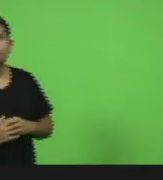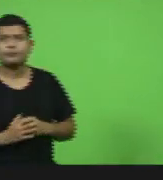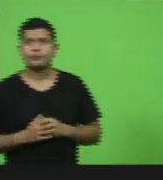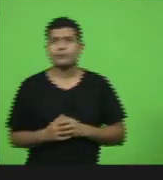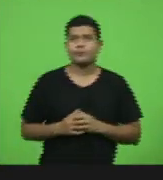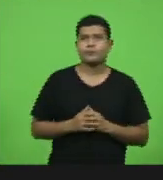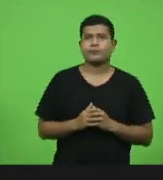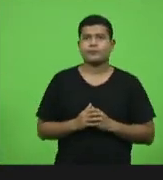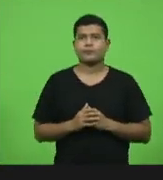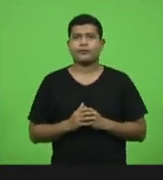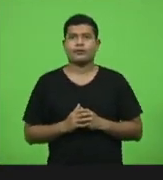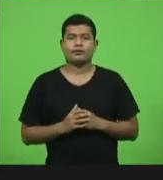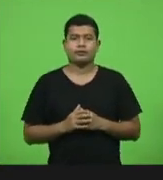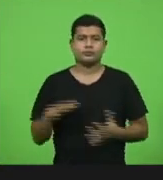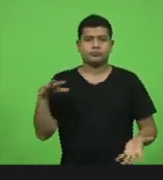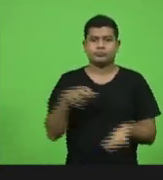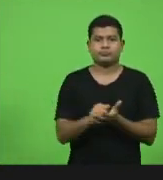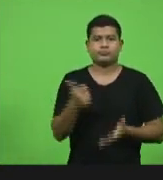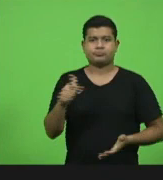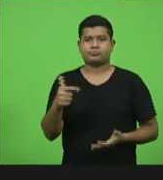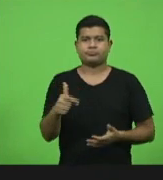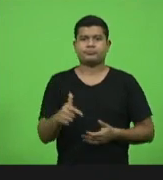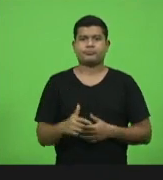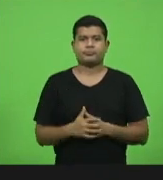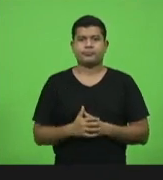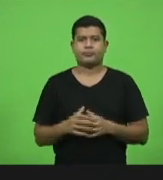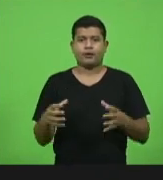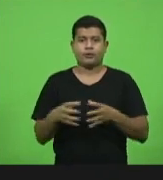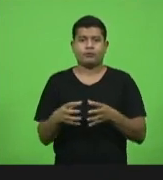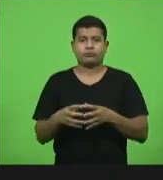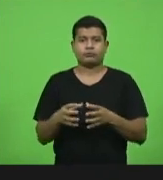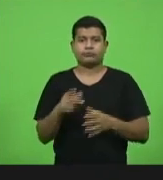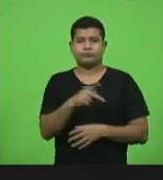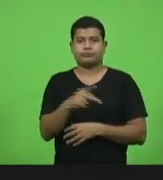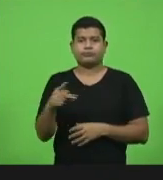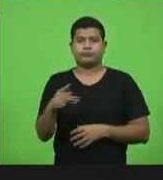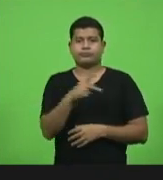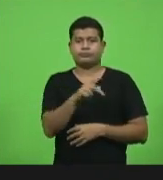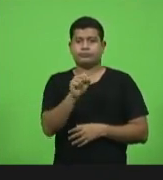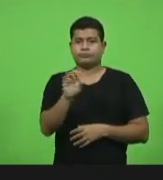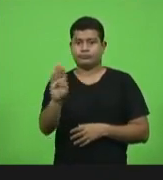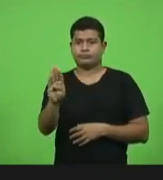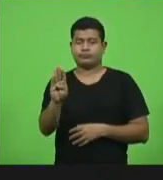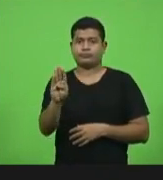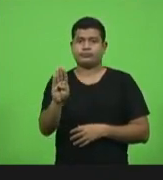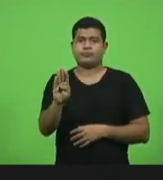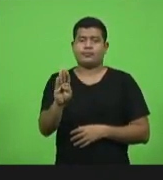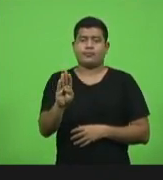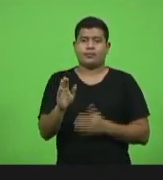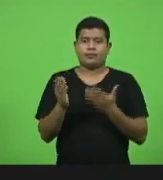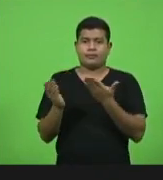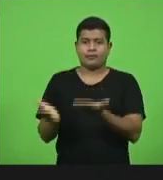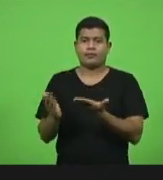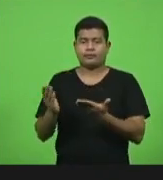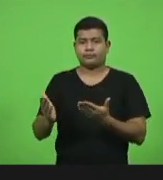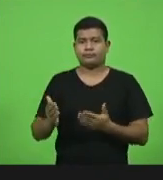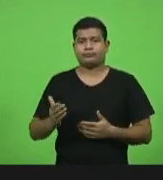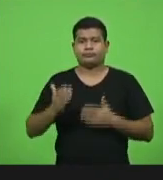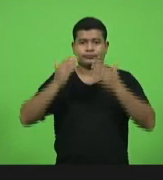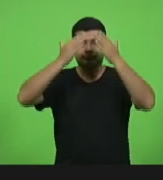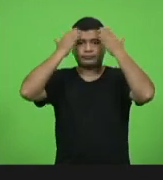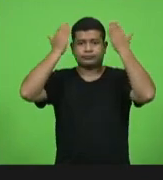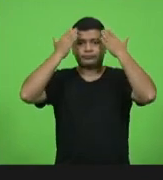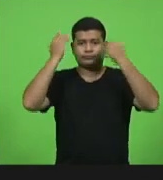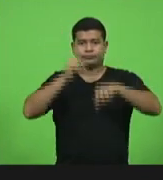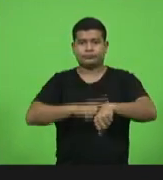não havendo ninguém inscrito bloco PP PSB deputado José Milton por sete